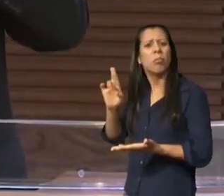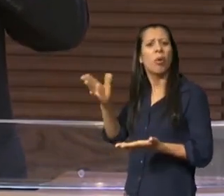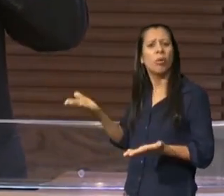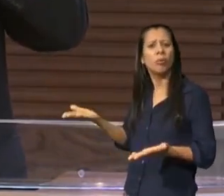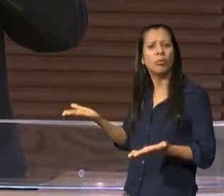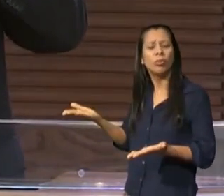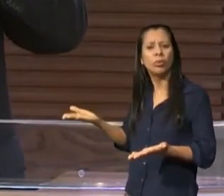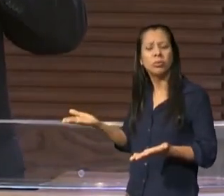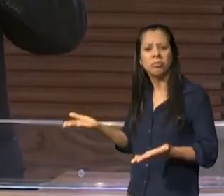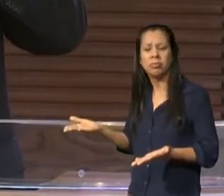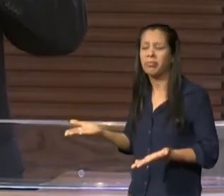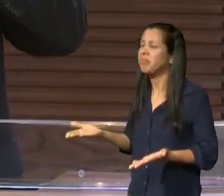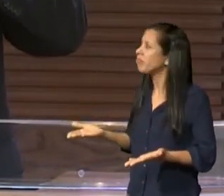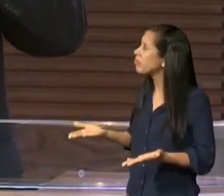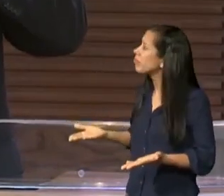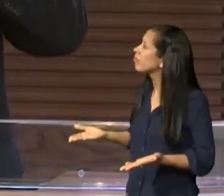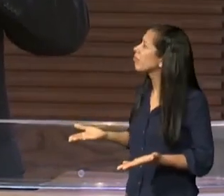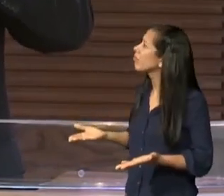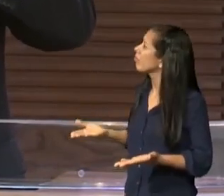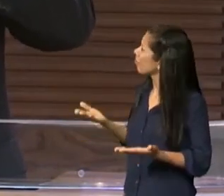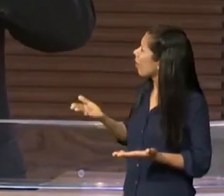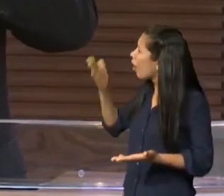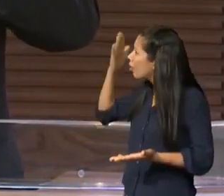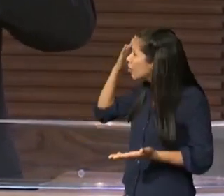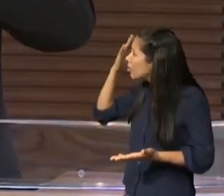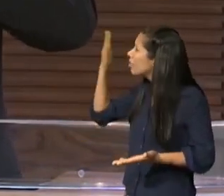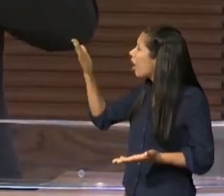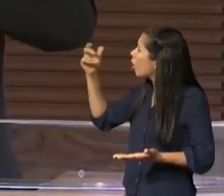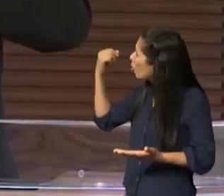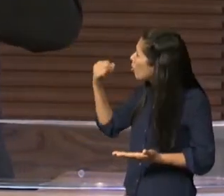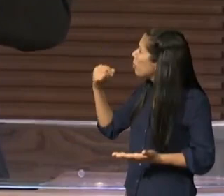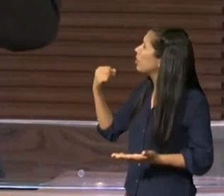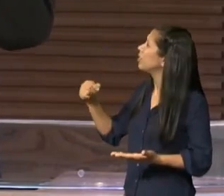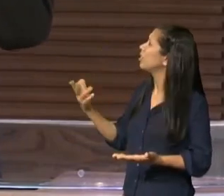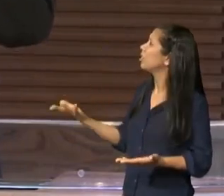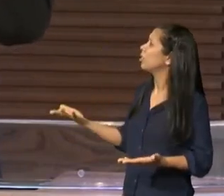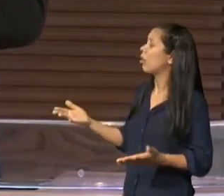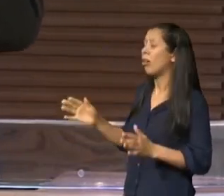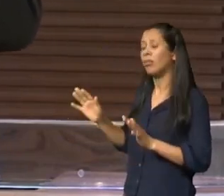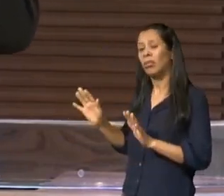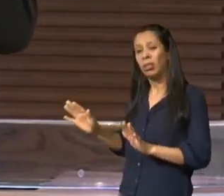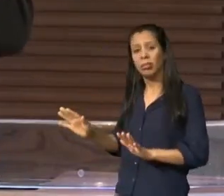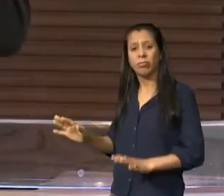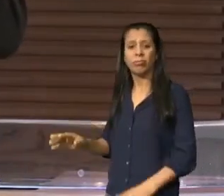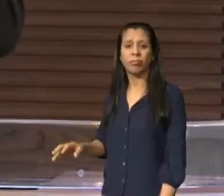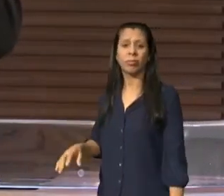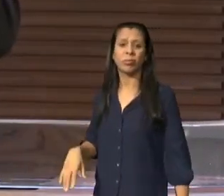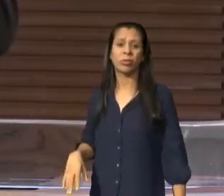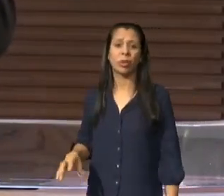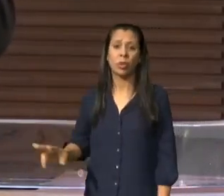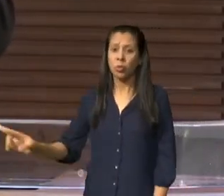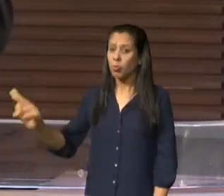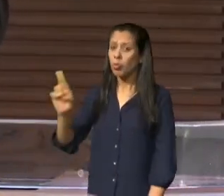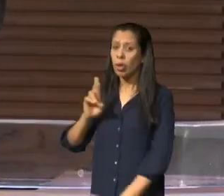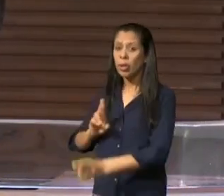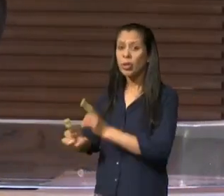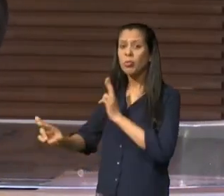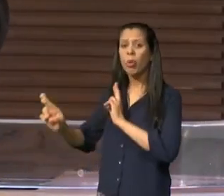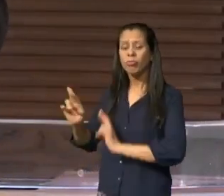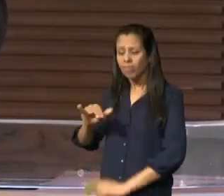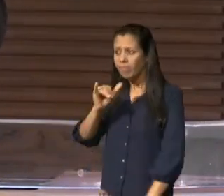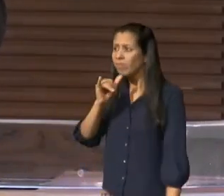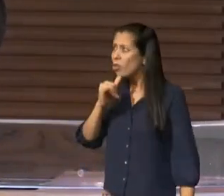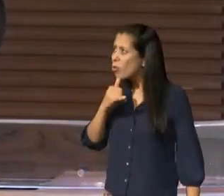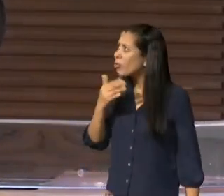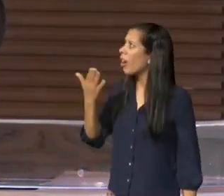eu olho para ele e falo assim Senhor eu preciso disso e se o Senhor não me der como alguns casos bíblicos eu vou ficar emburrado